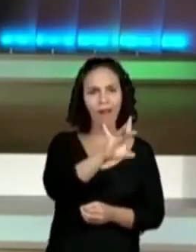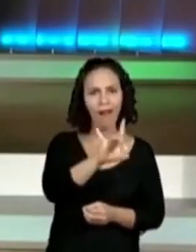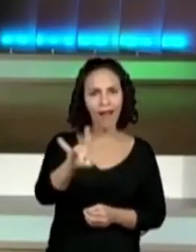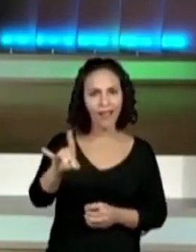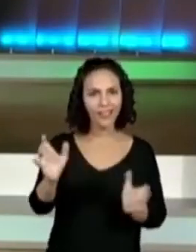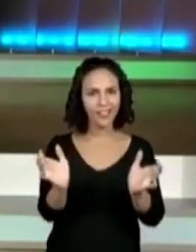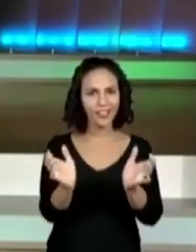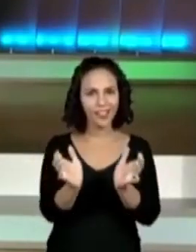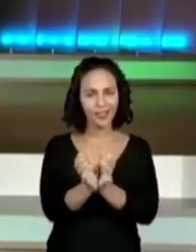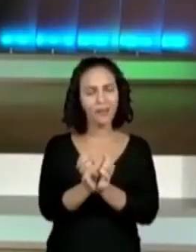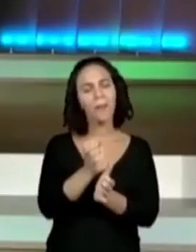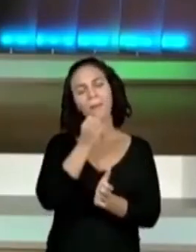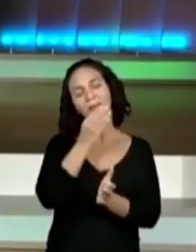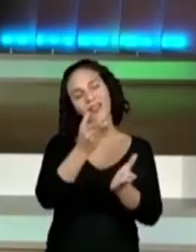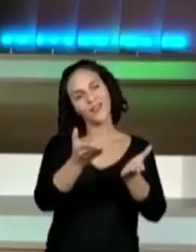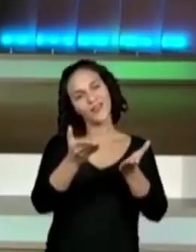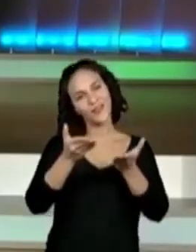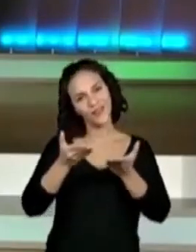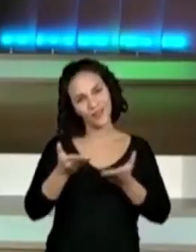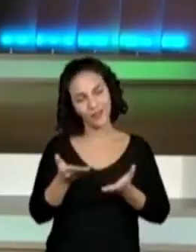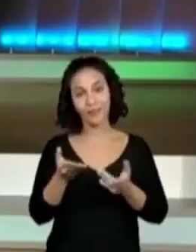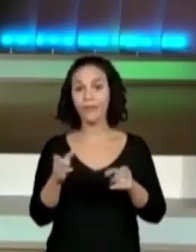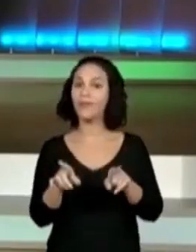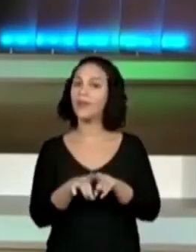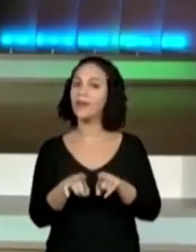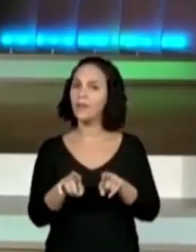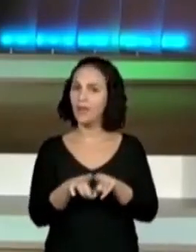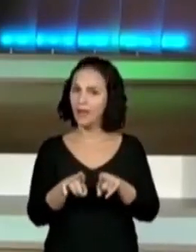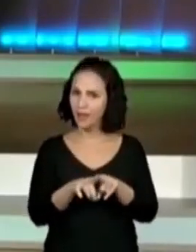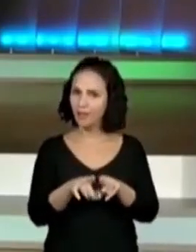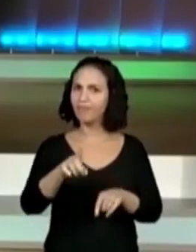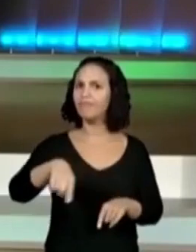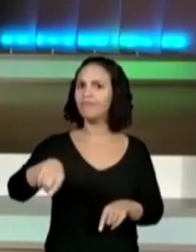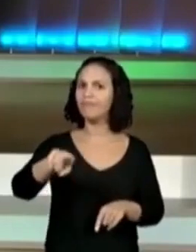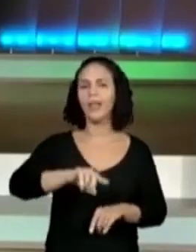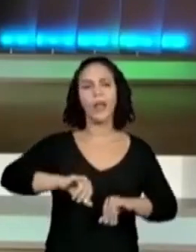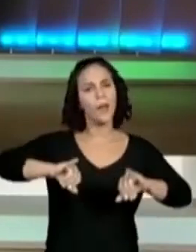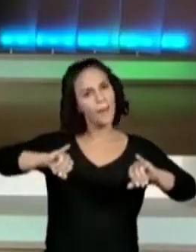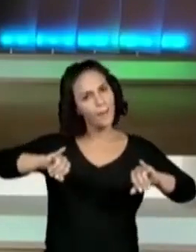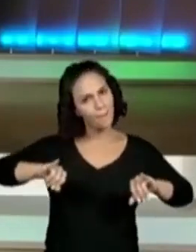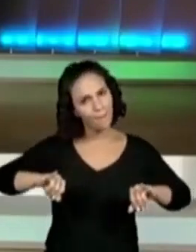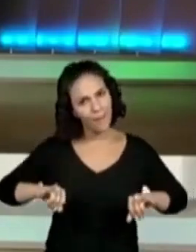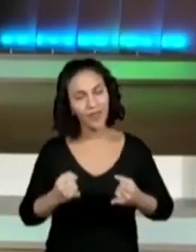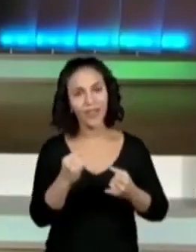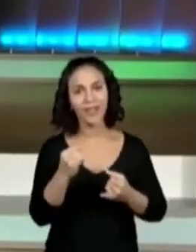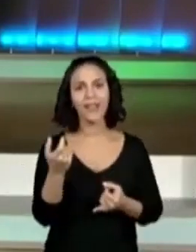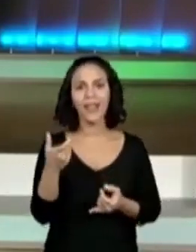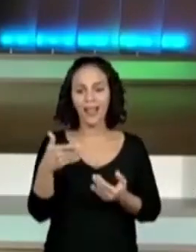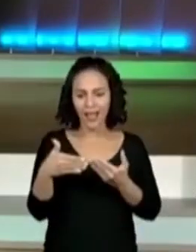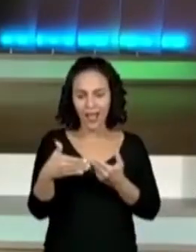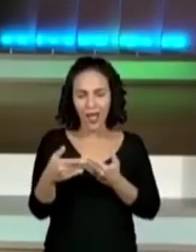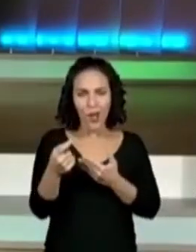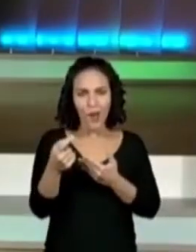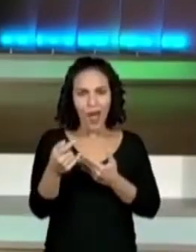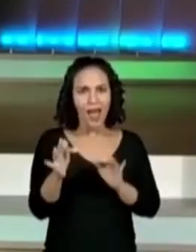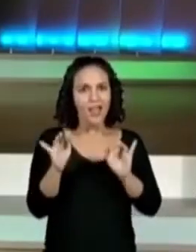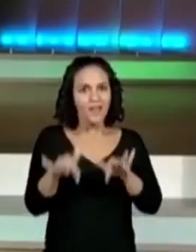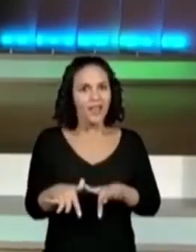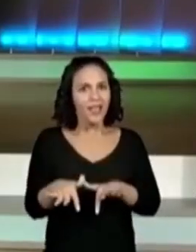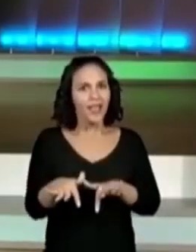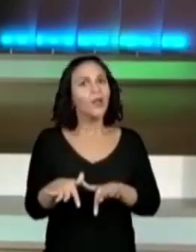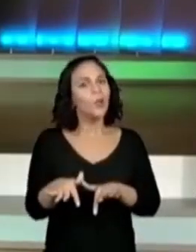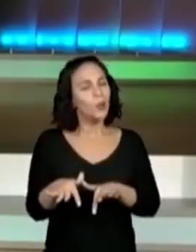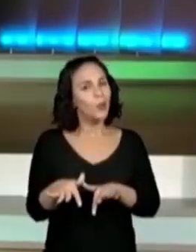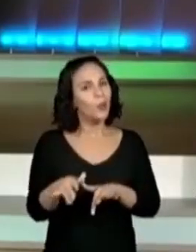time, sejam muito bem-vindos e eu espero que vocês usem o gaisinho final da semana, porque nós